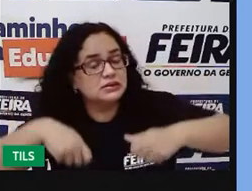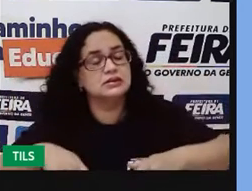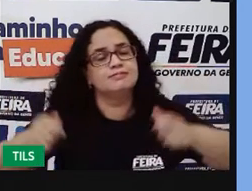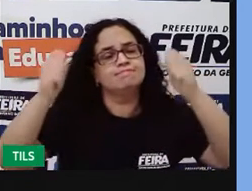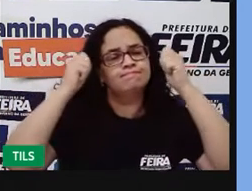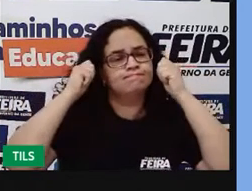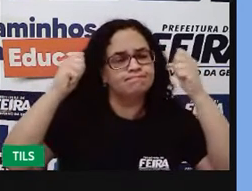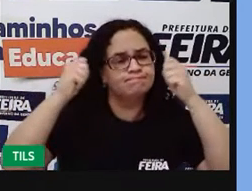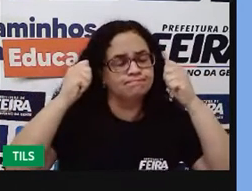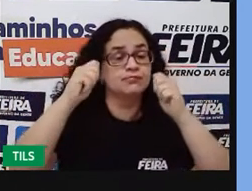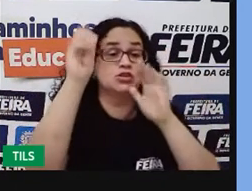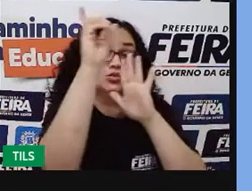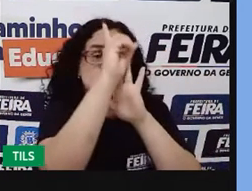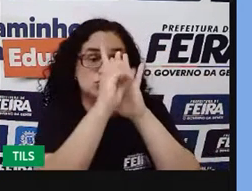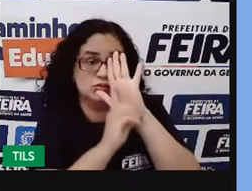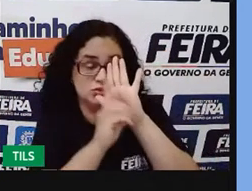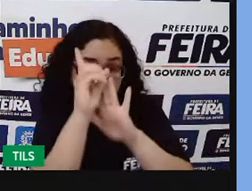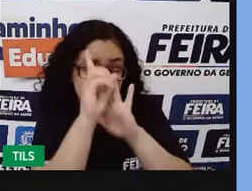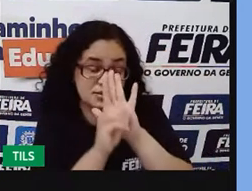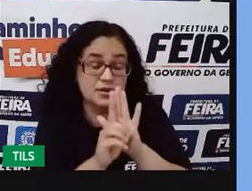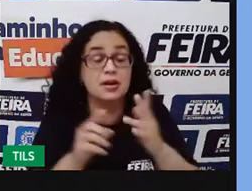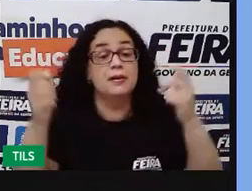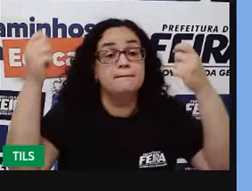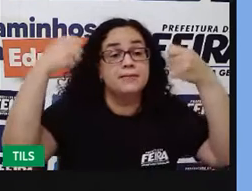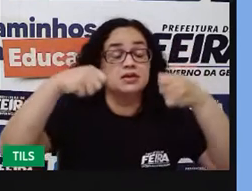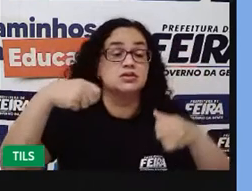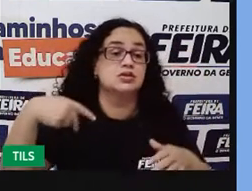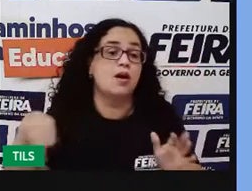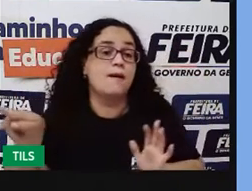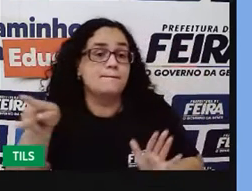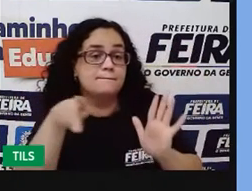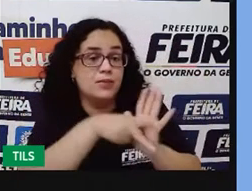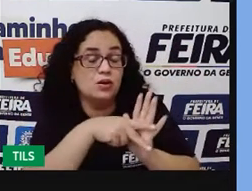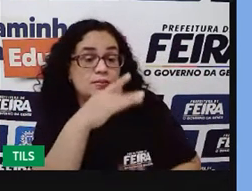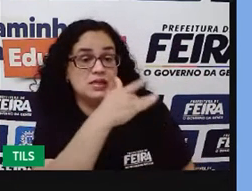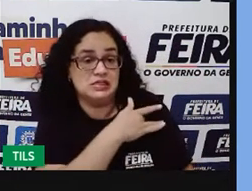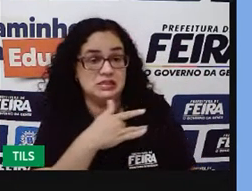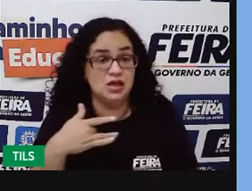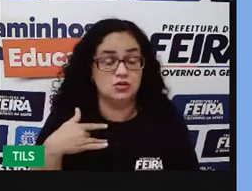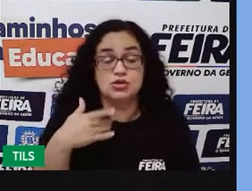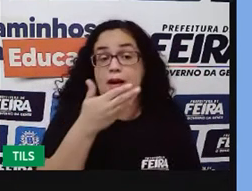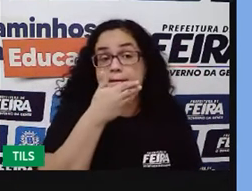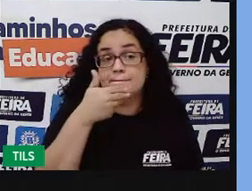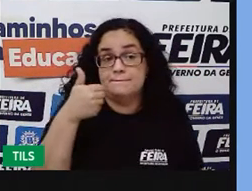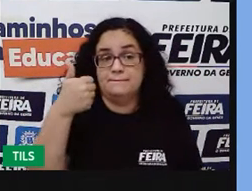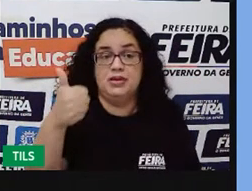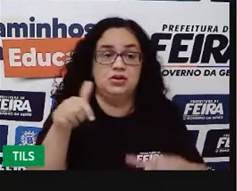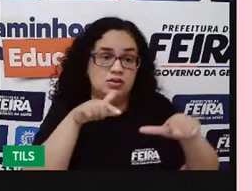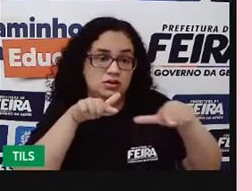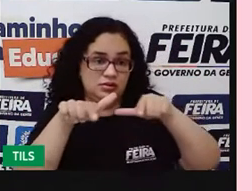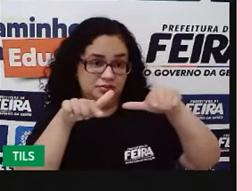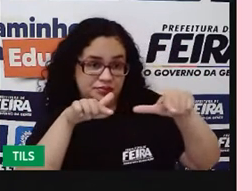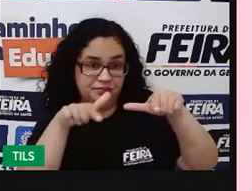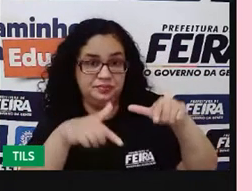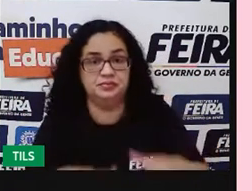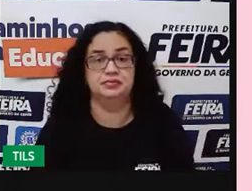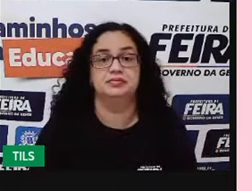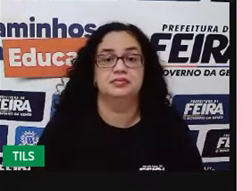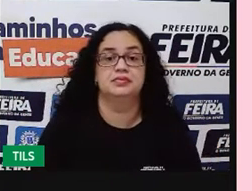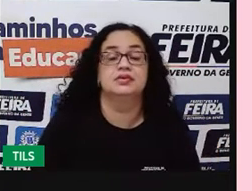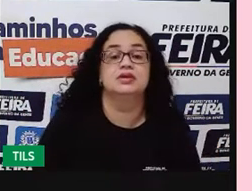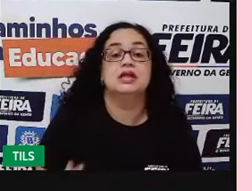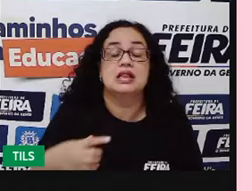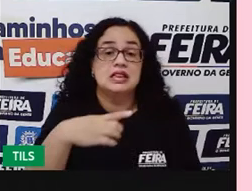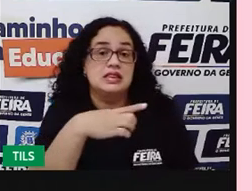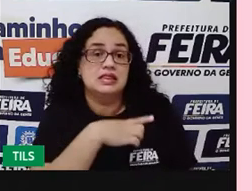direitos, também precisa, para a sua própria saúde, cobrar por melhorias no seu trabalho. E aí,